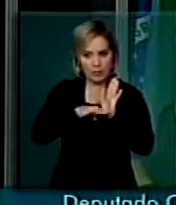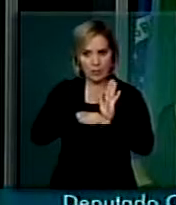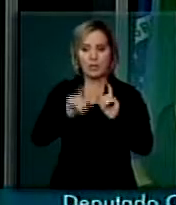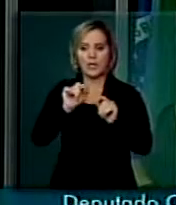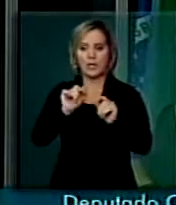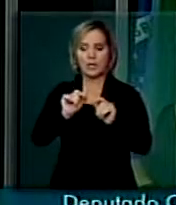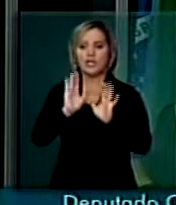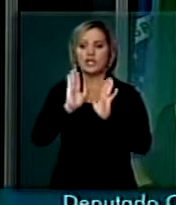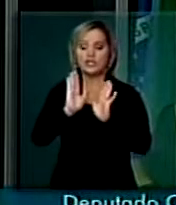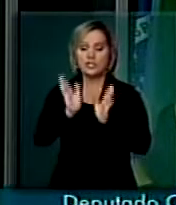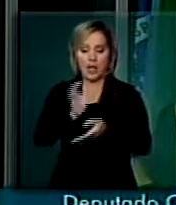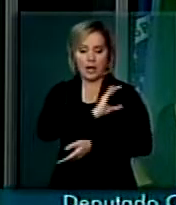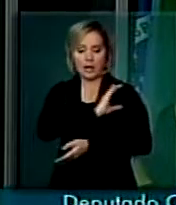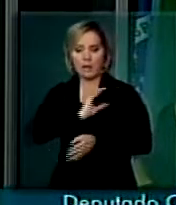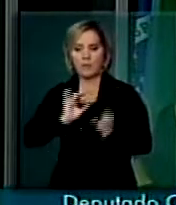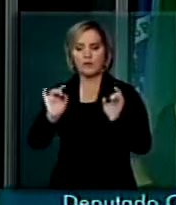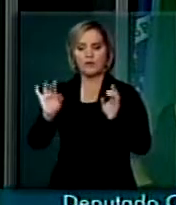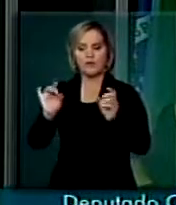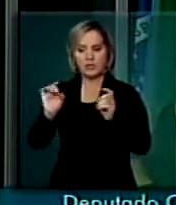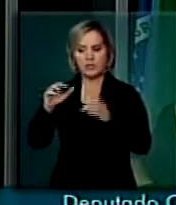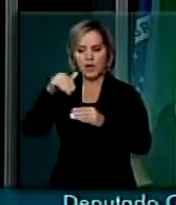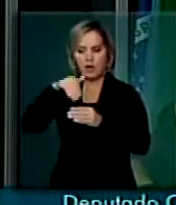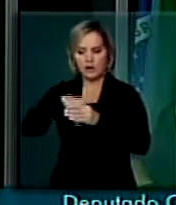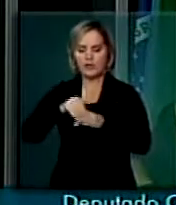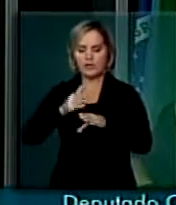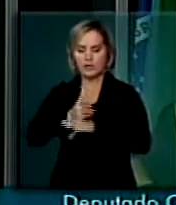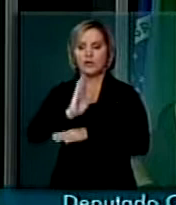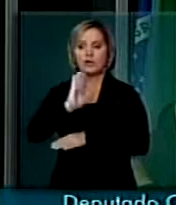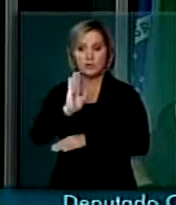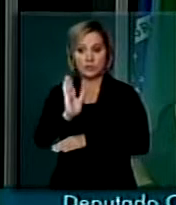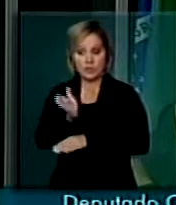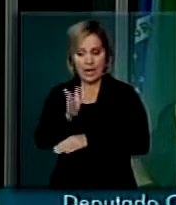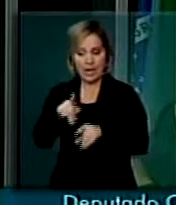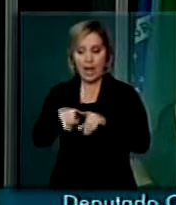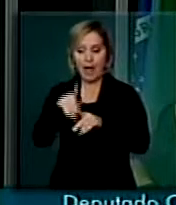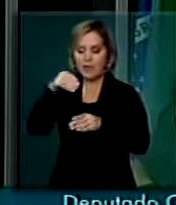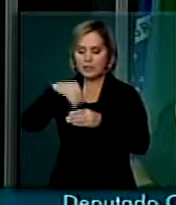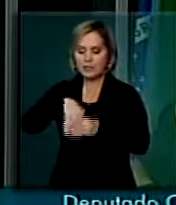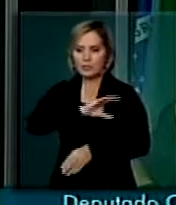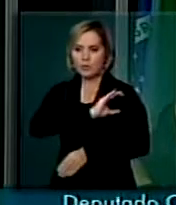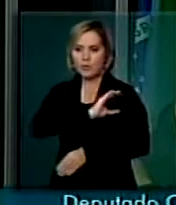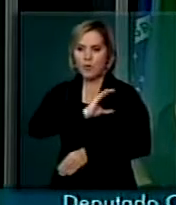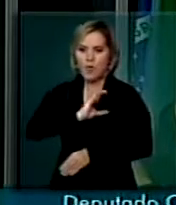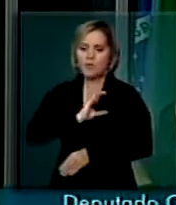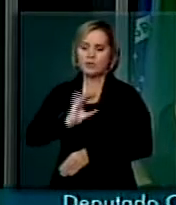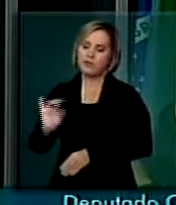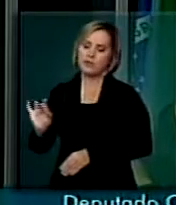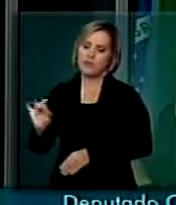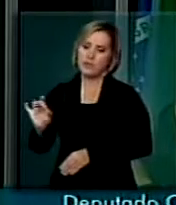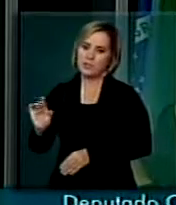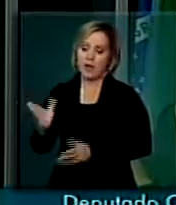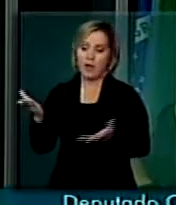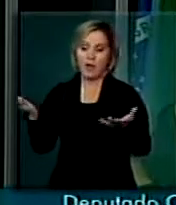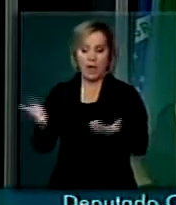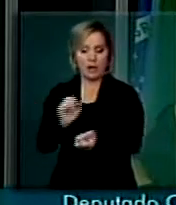Comissão Especial, uma matéria que rodou 26 estados em audiências públicas e marchas populares, que é a igualdade